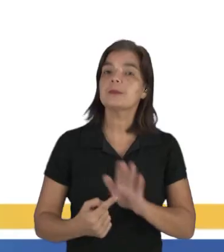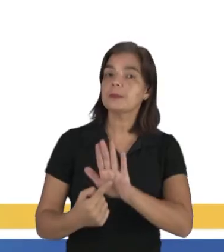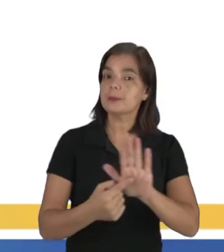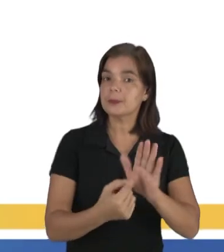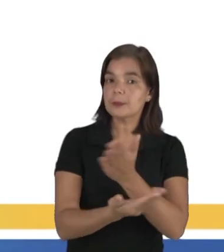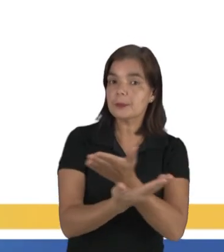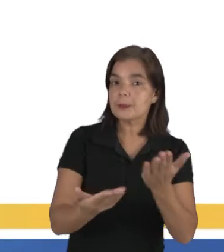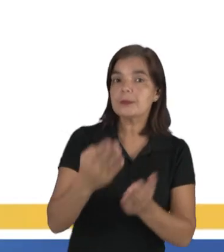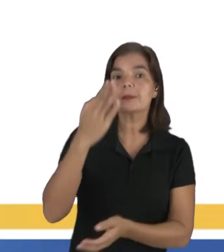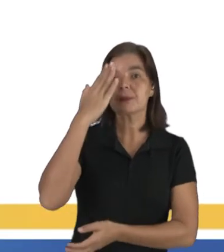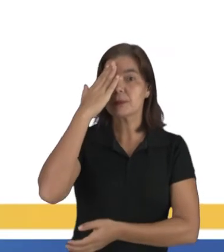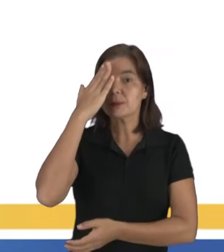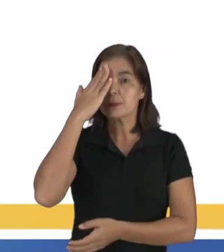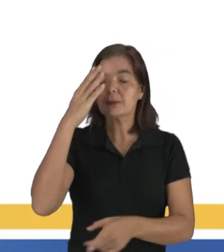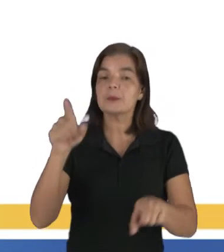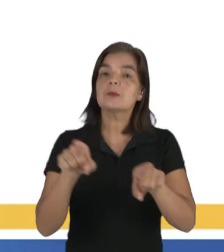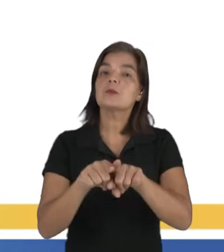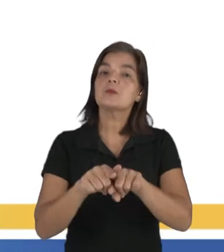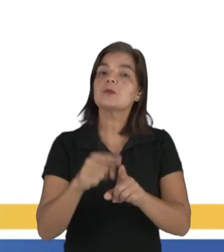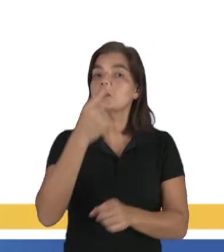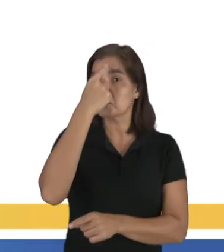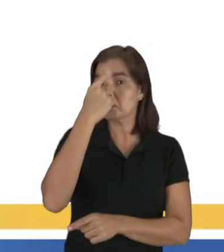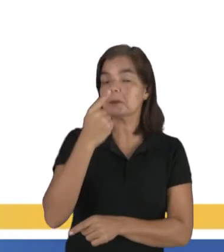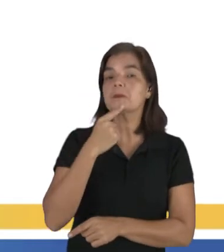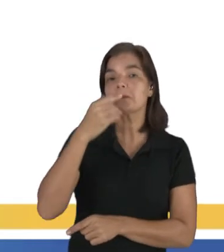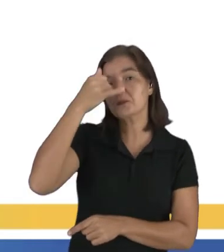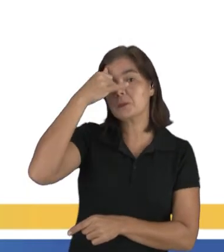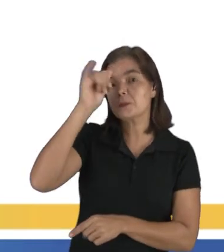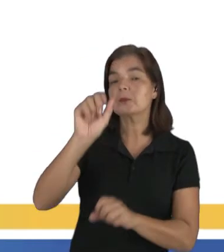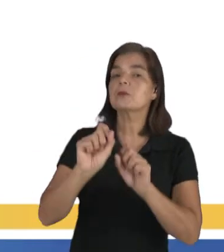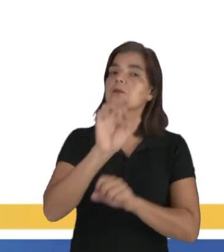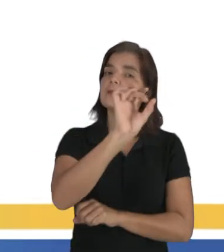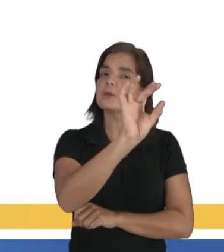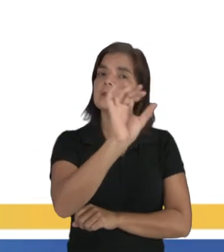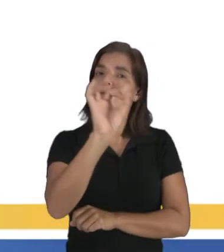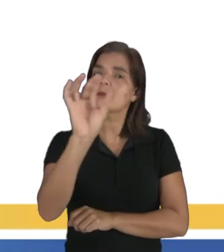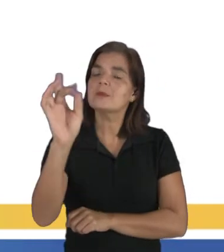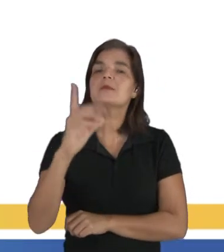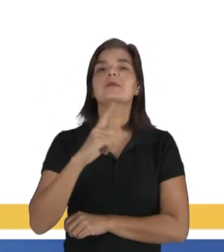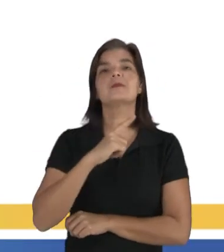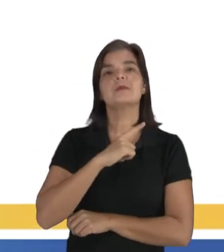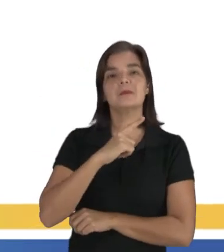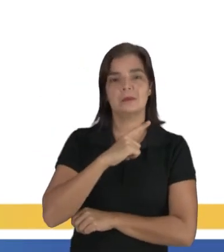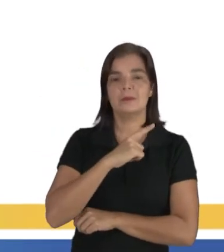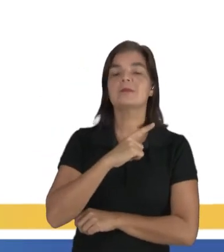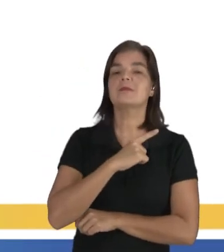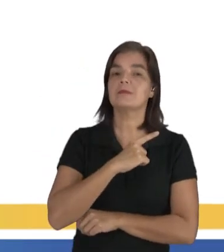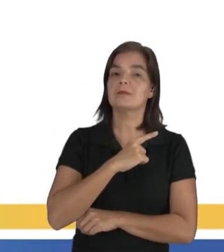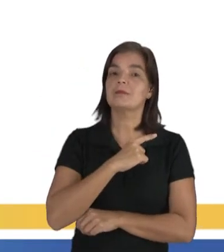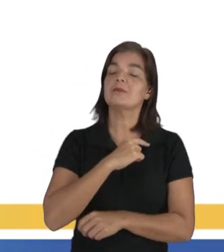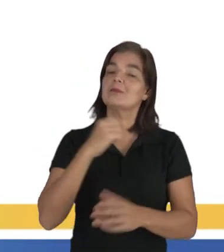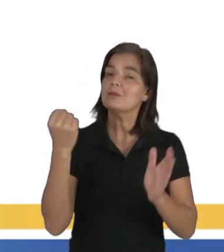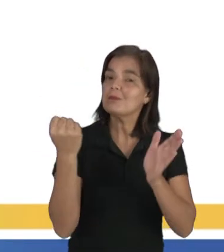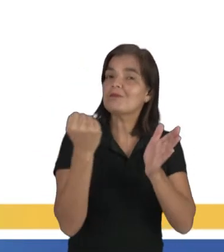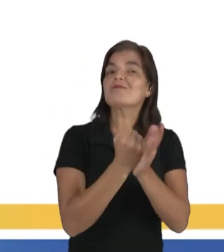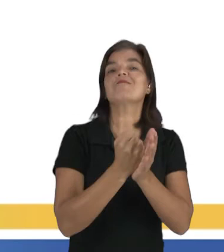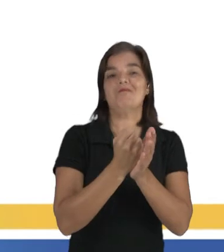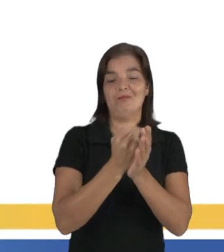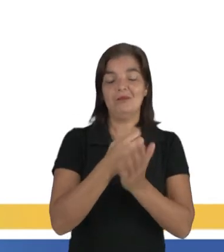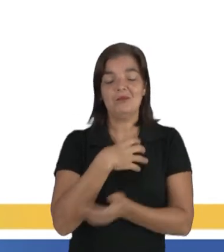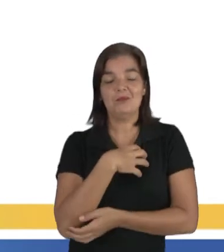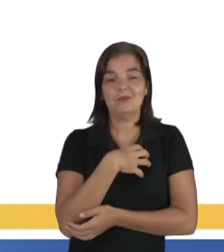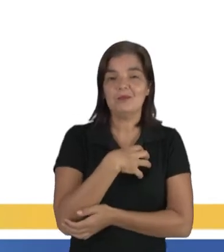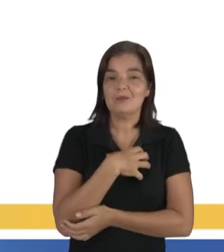ilustrar aqui para vocês uma ideia de que cada um tem a sua marca, cada um tem a sua